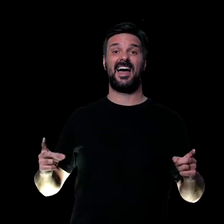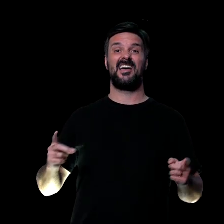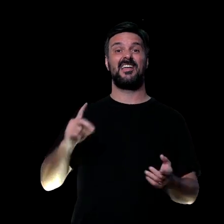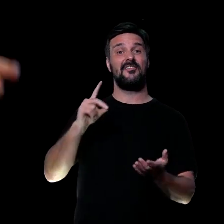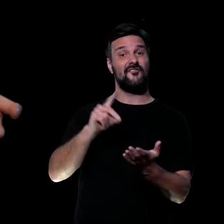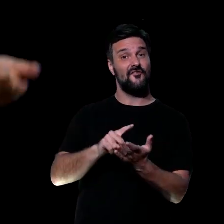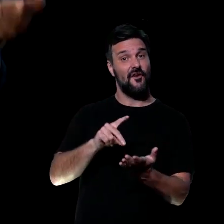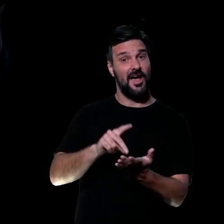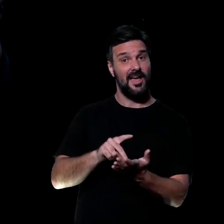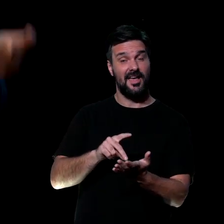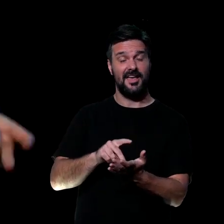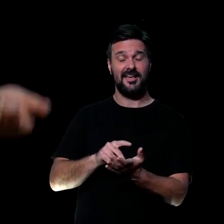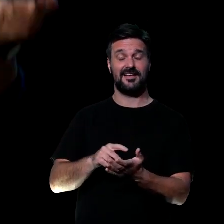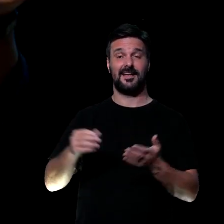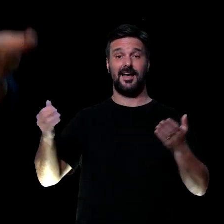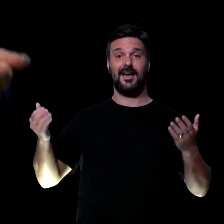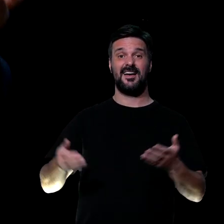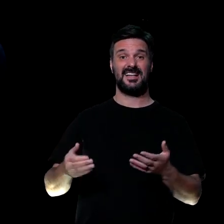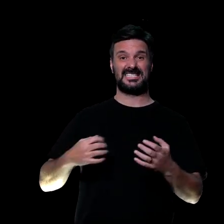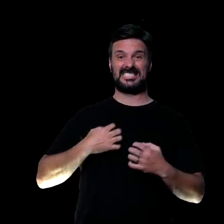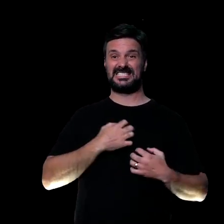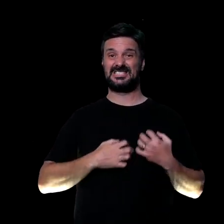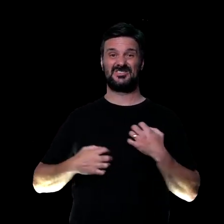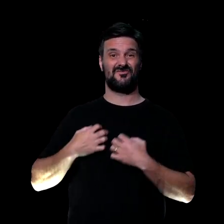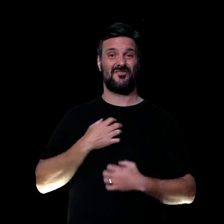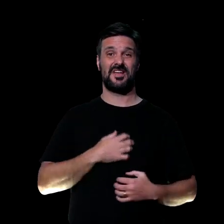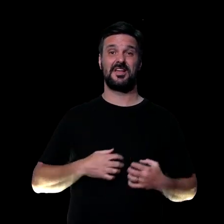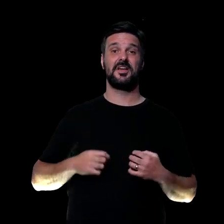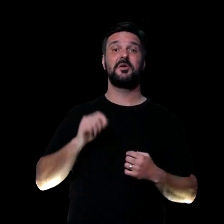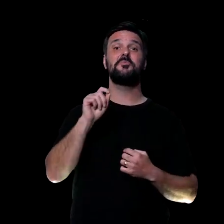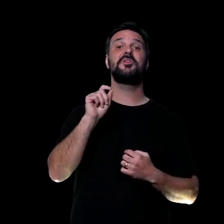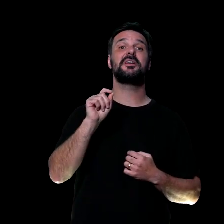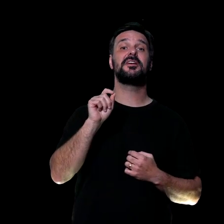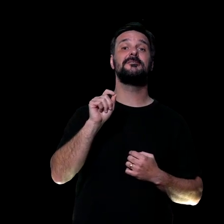sinceros, a gente se preocupa tanto porque a gente não confia.